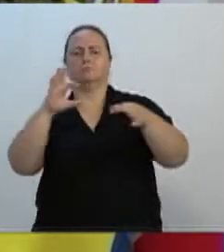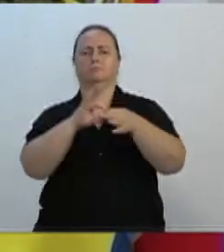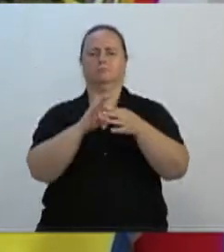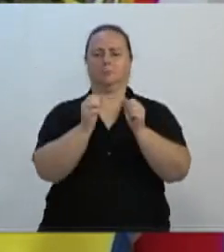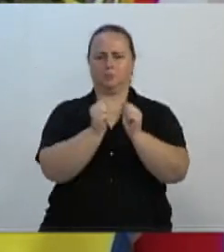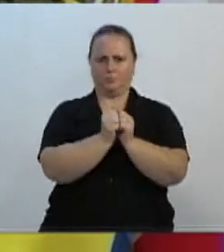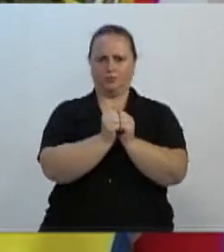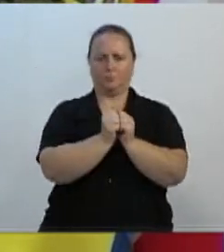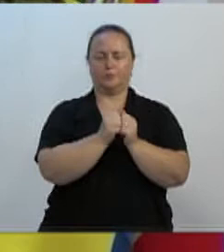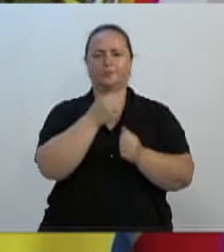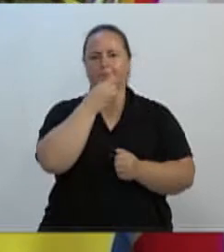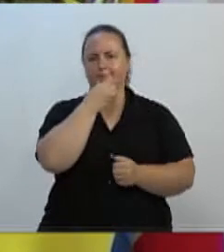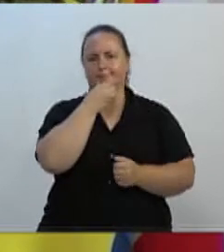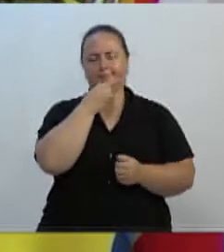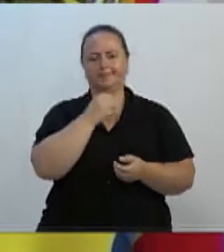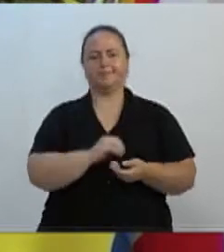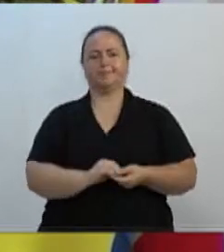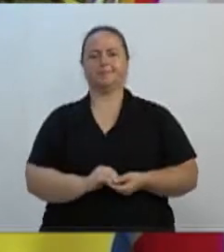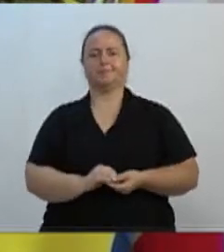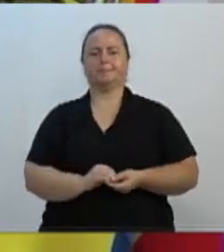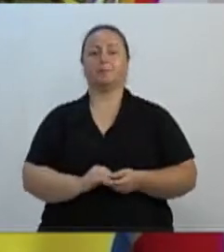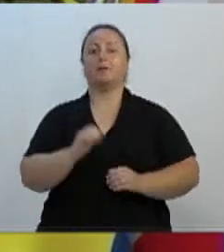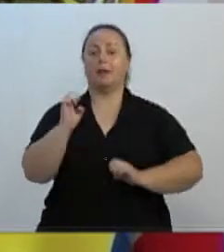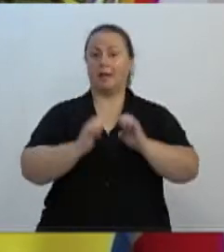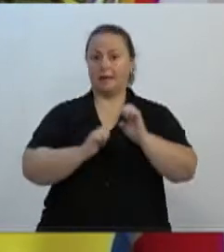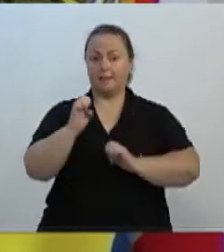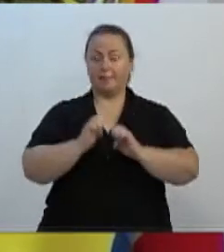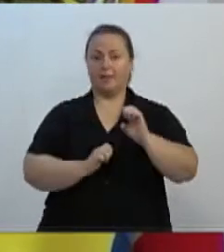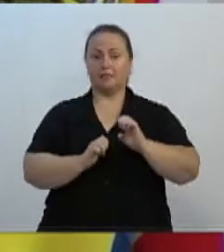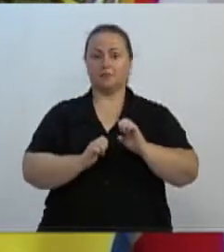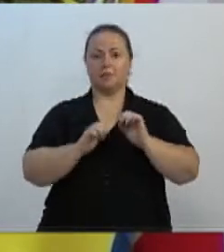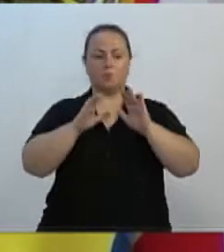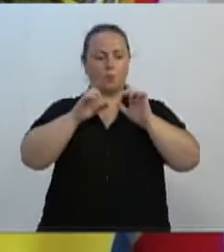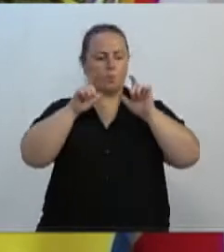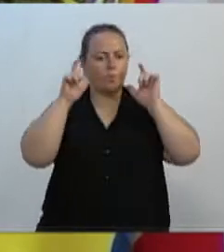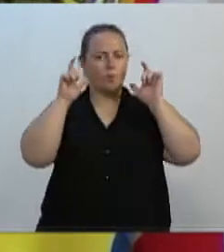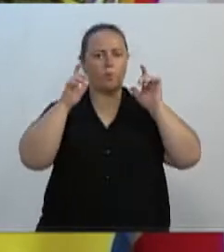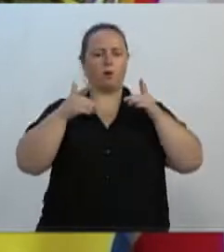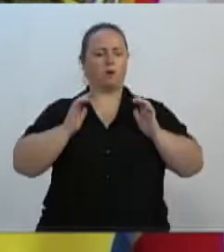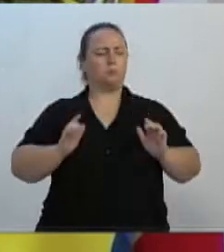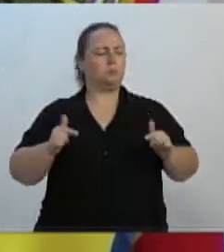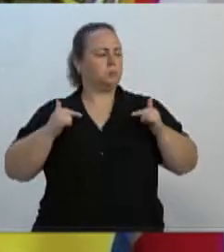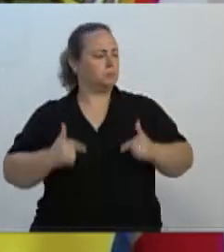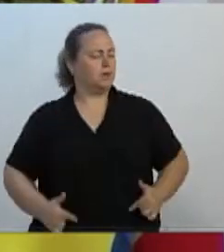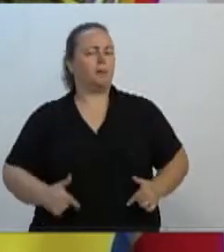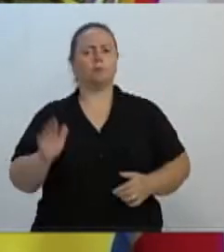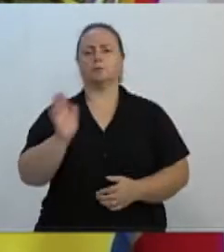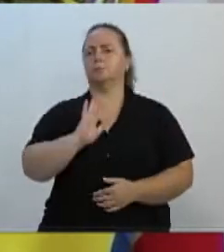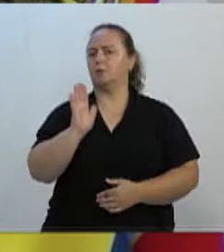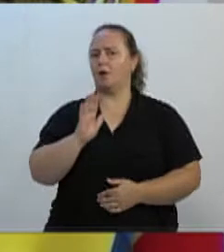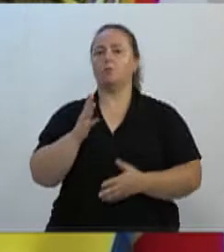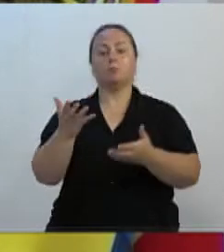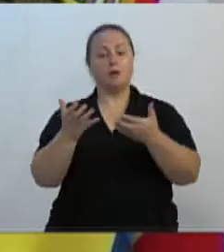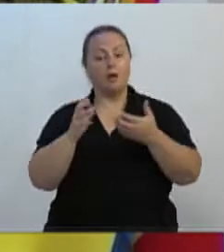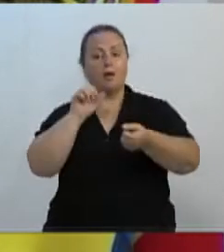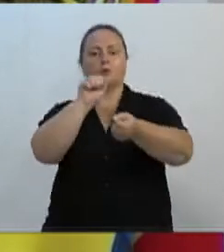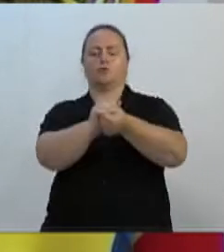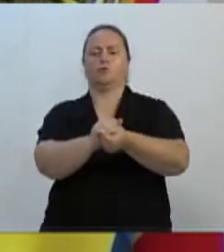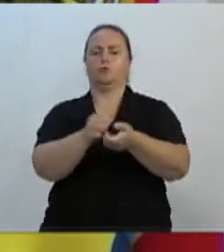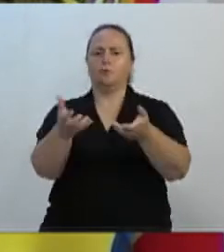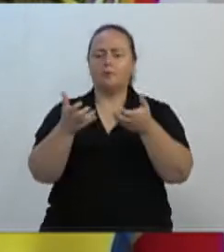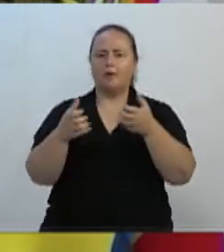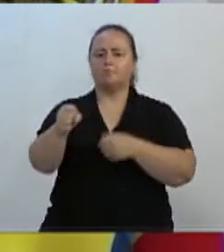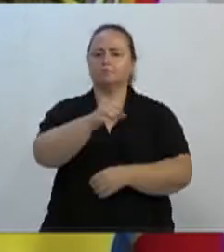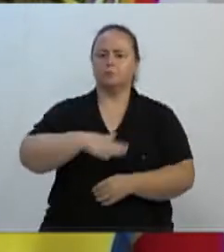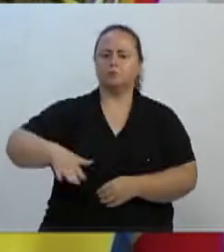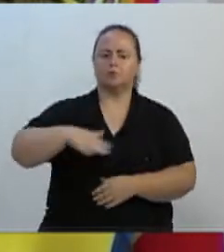Os empresários contábeis não se furtam em lutar por uma sociedade mais justa e contribuir de maneira direta em várias demandas da